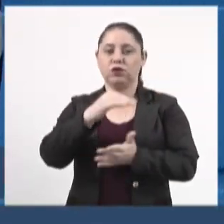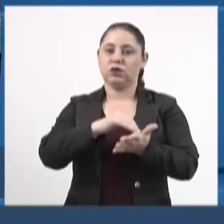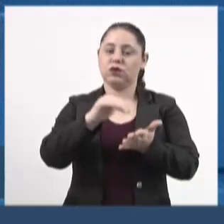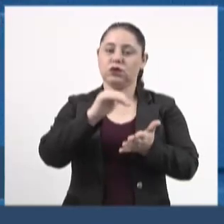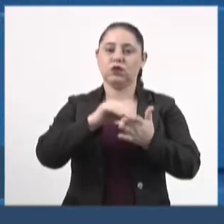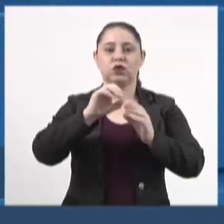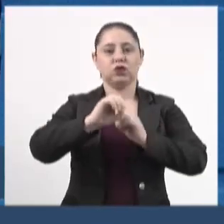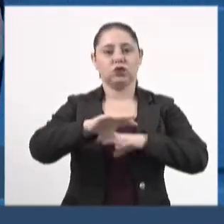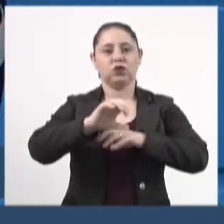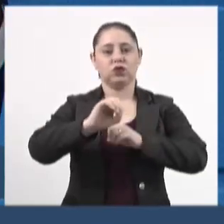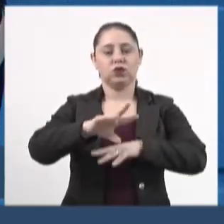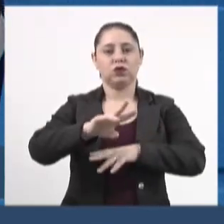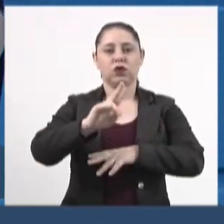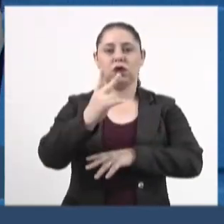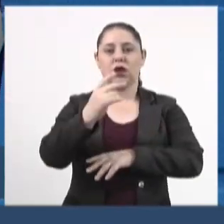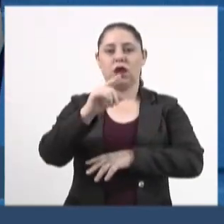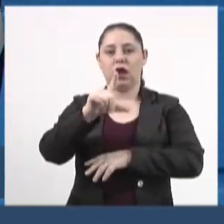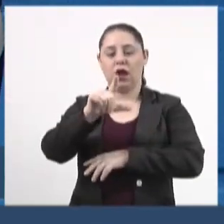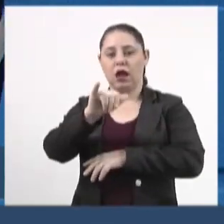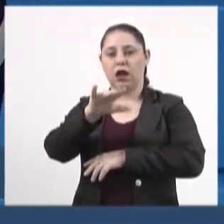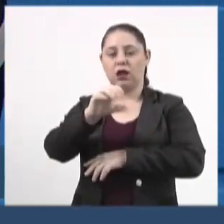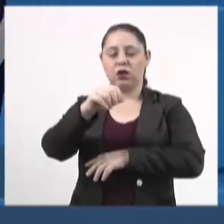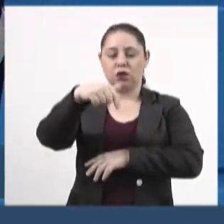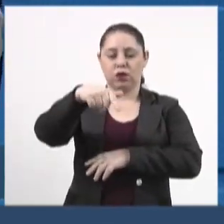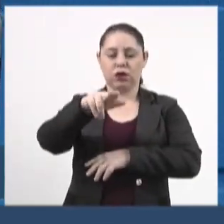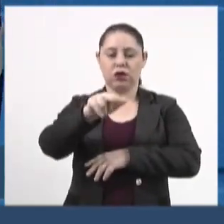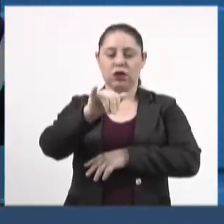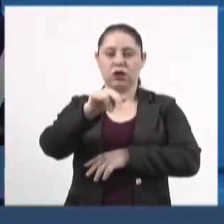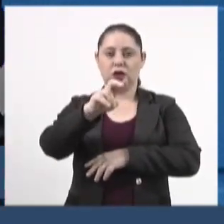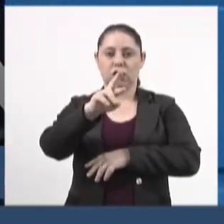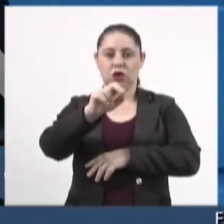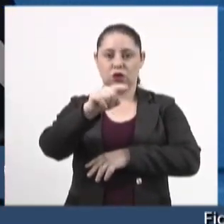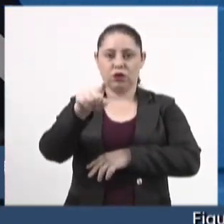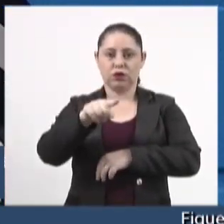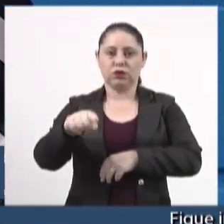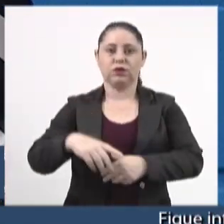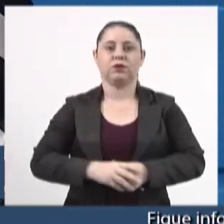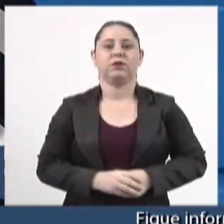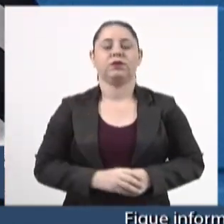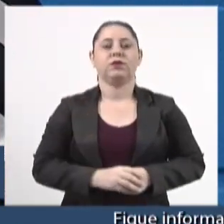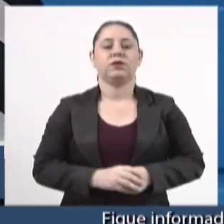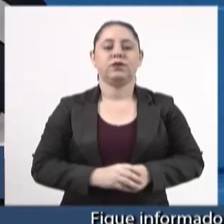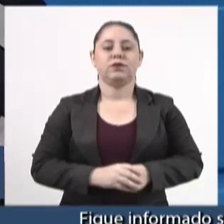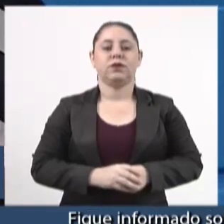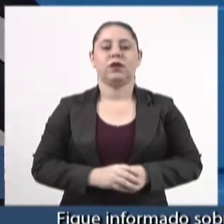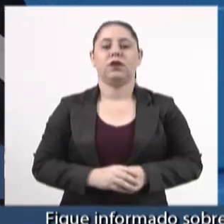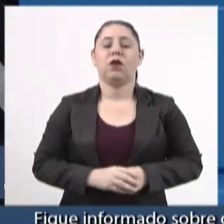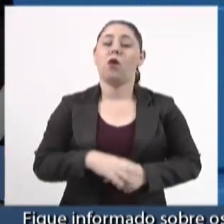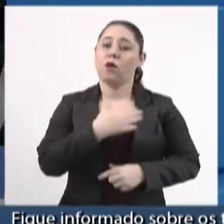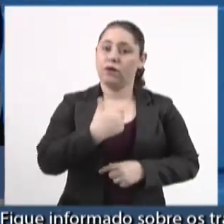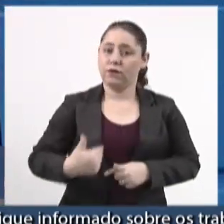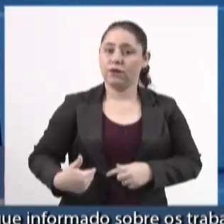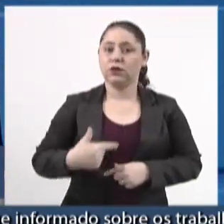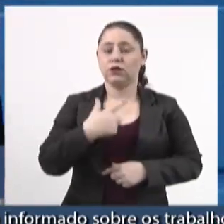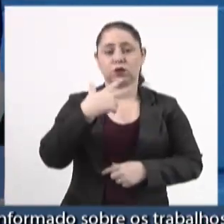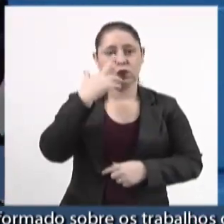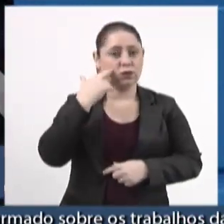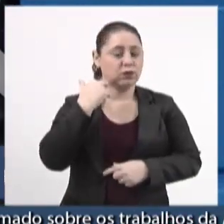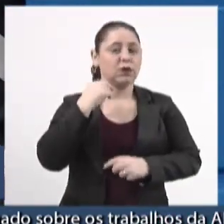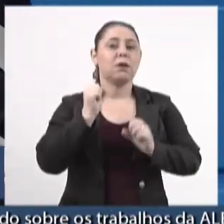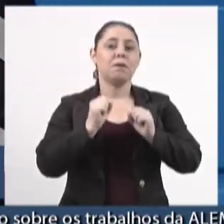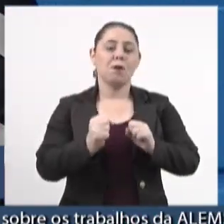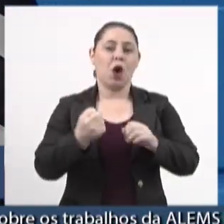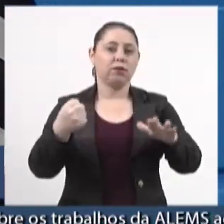secretário de Educação Hélio Queiroz D'Arre. Nós estamos fazendo uma indicação hoje para que o governo do Estado possa incluir